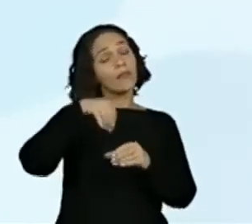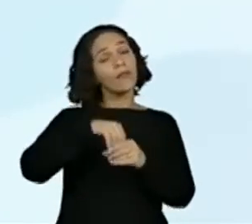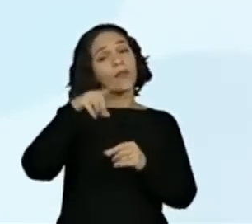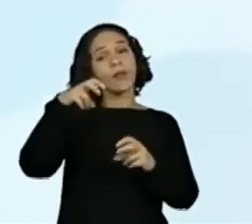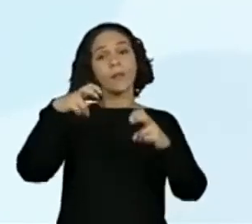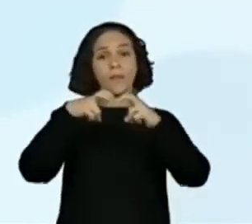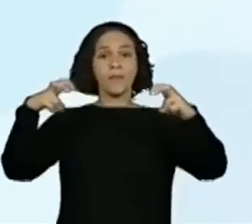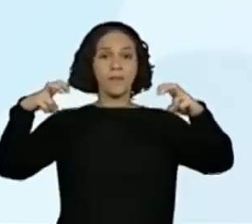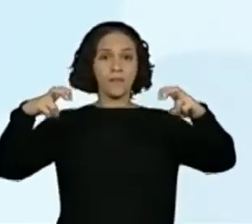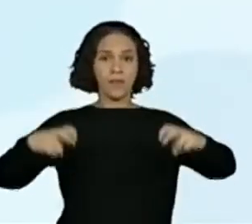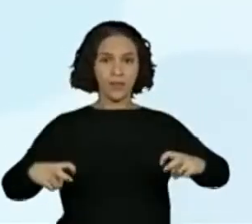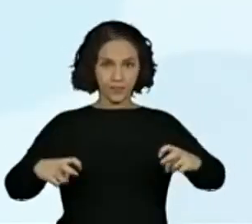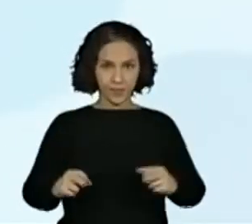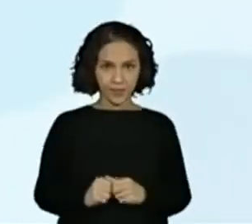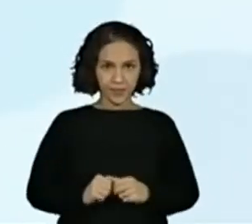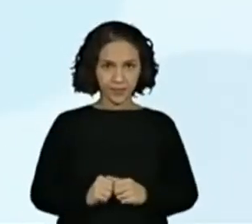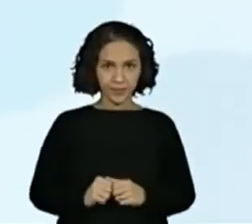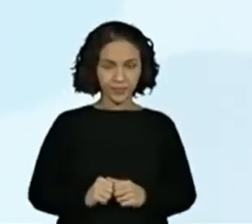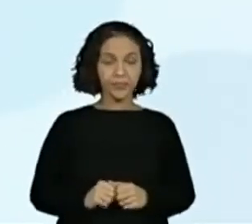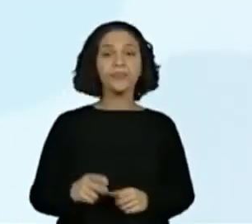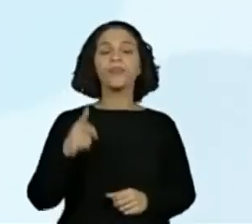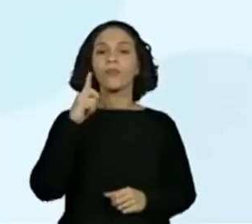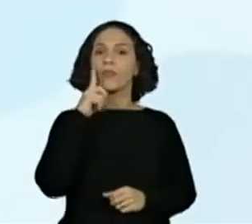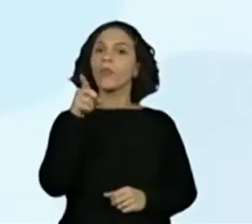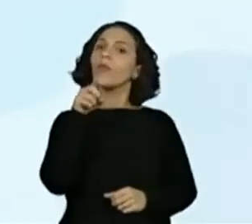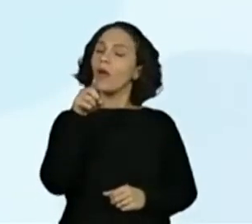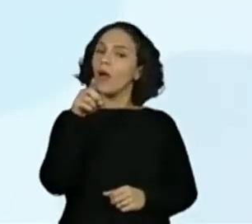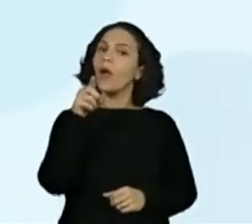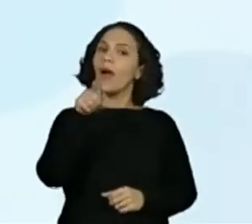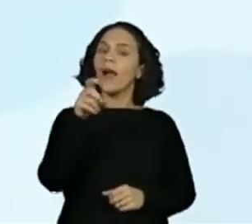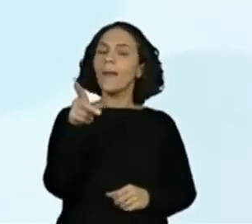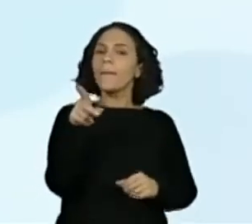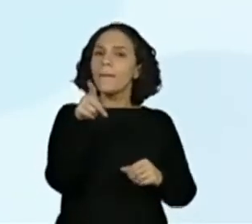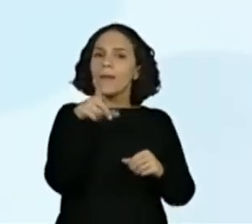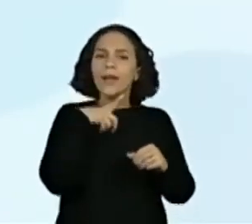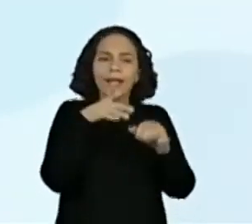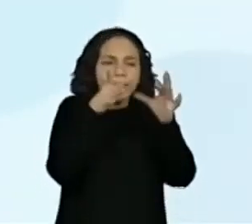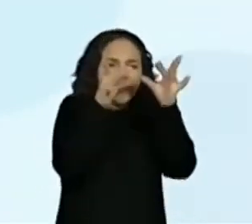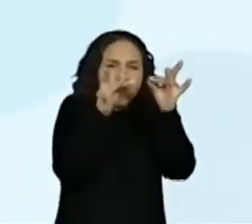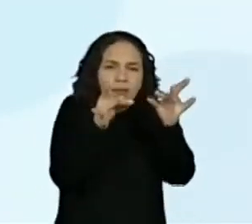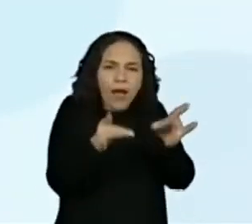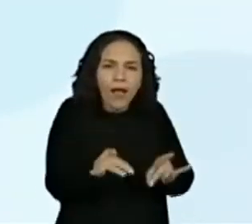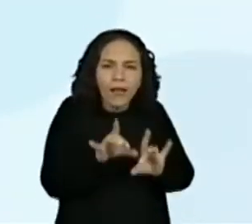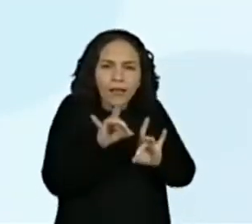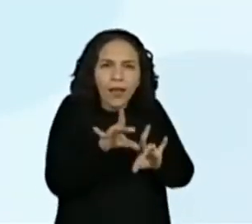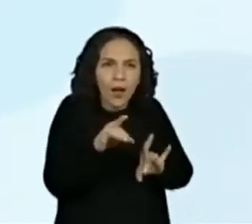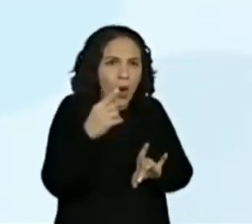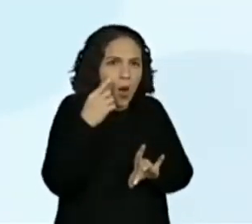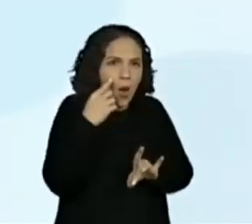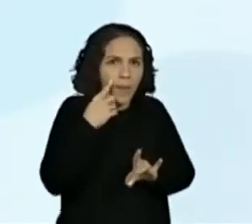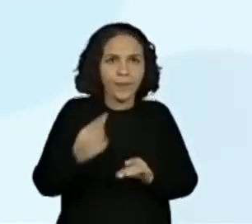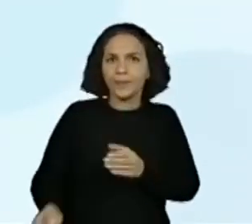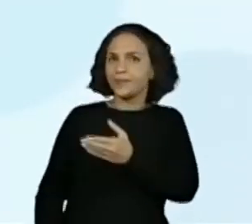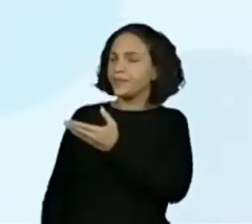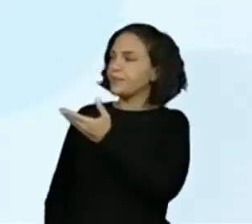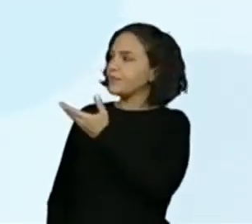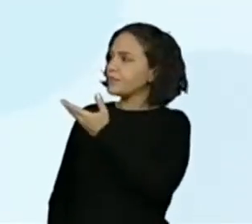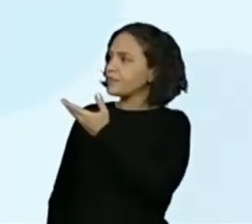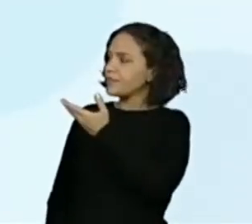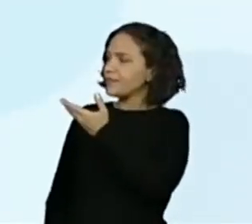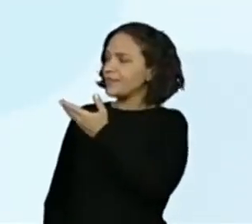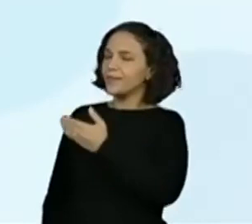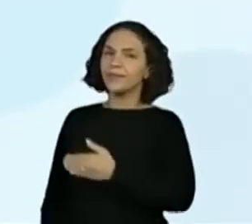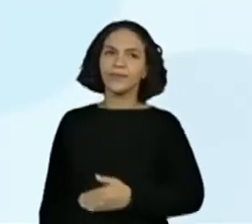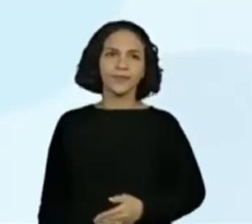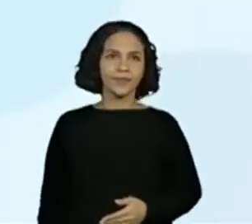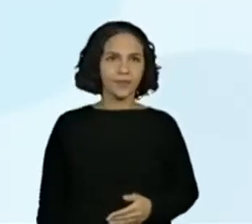MASP. Então, aqui a gente tem algumas informações técnicas, ok? Aqui nessa parte aqui, gente. Vamos lá. Vamos dar